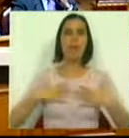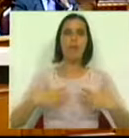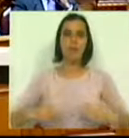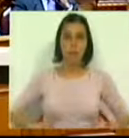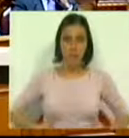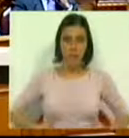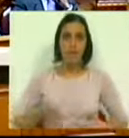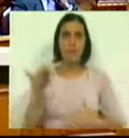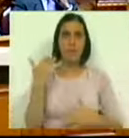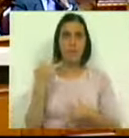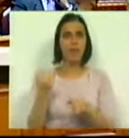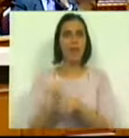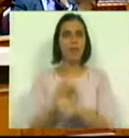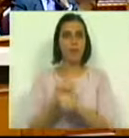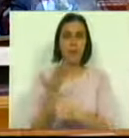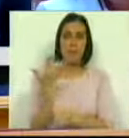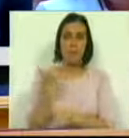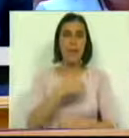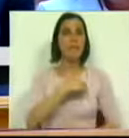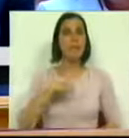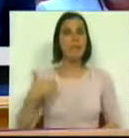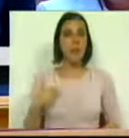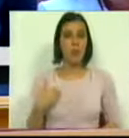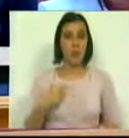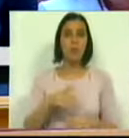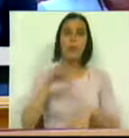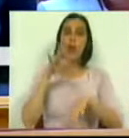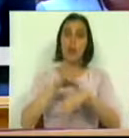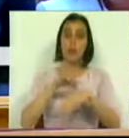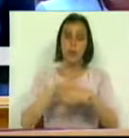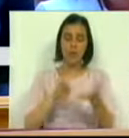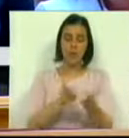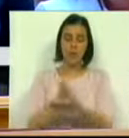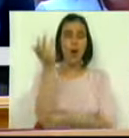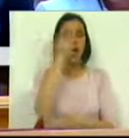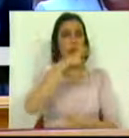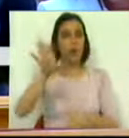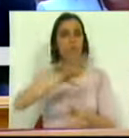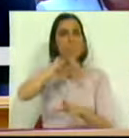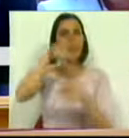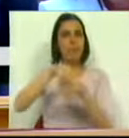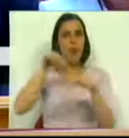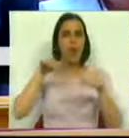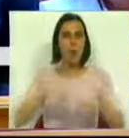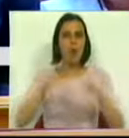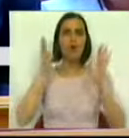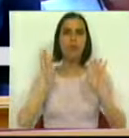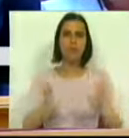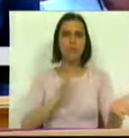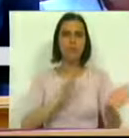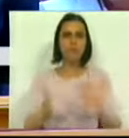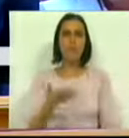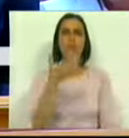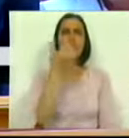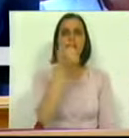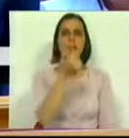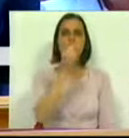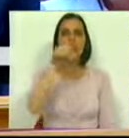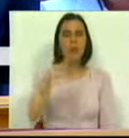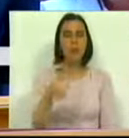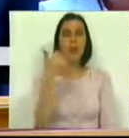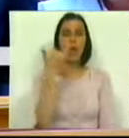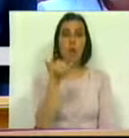e Funcionalidades da Saúde. As doenças crónicas abrangem hoje cerca de 5